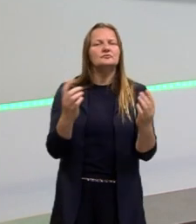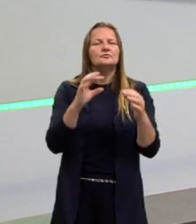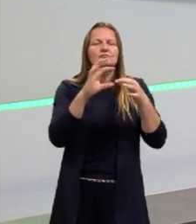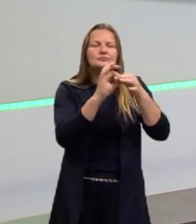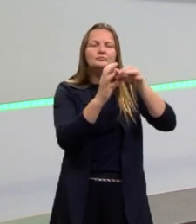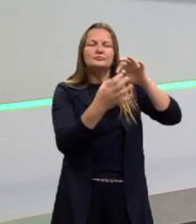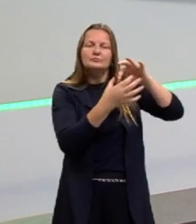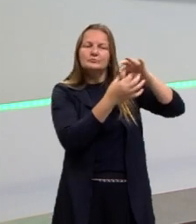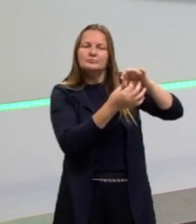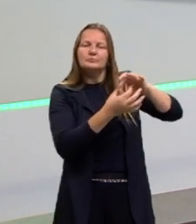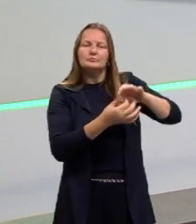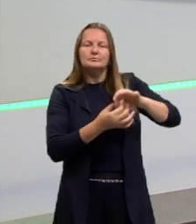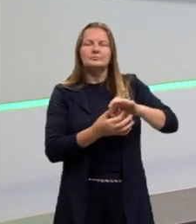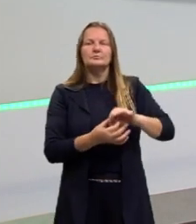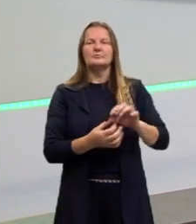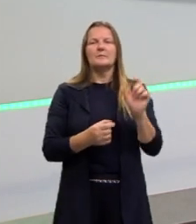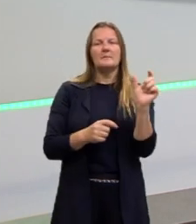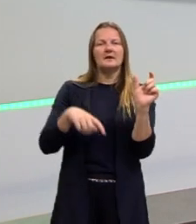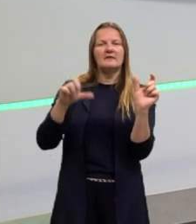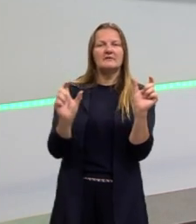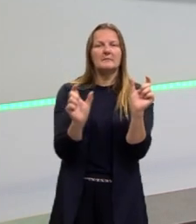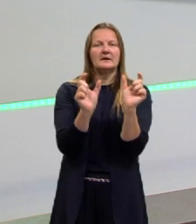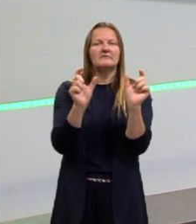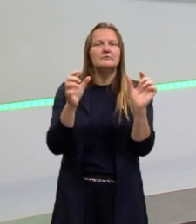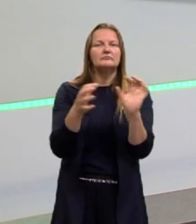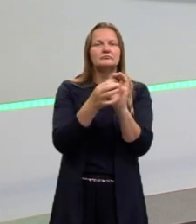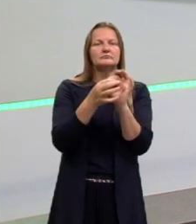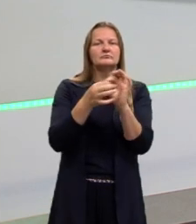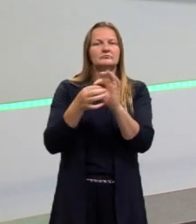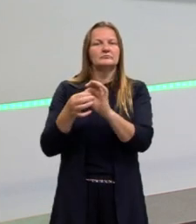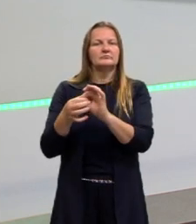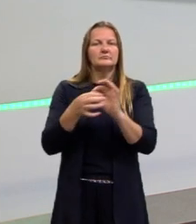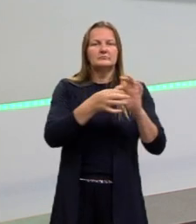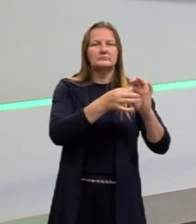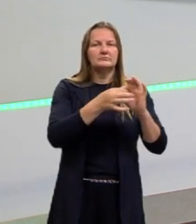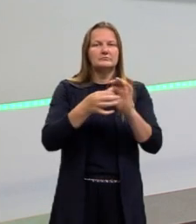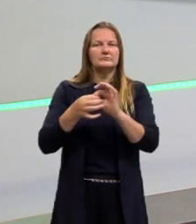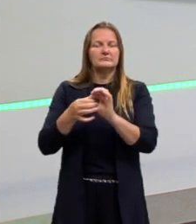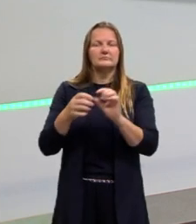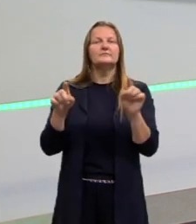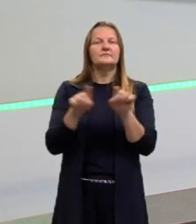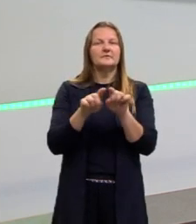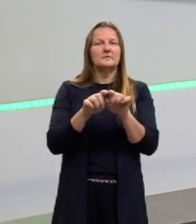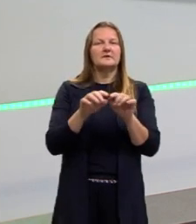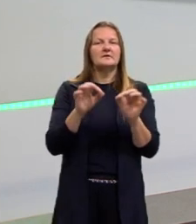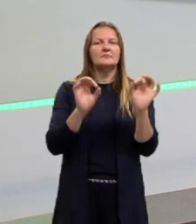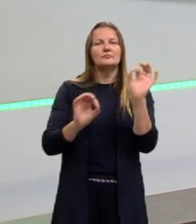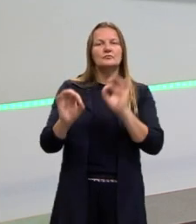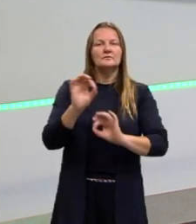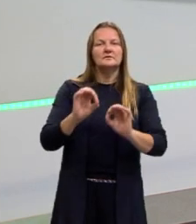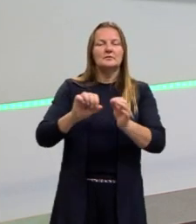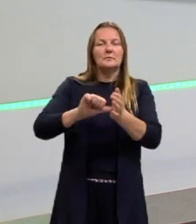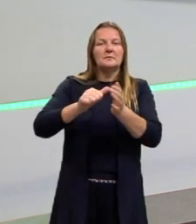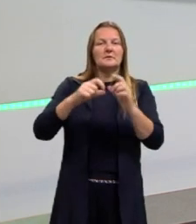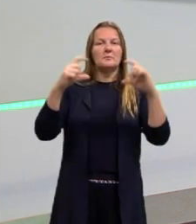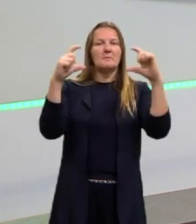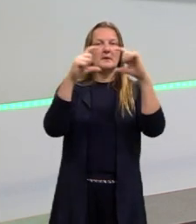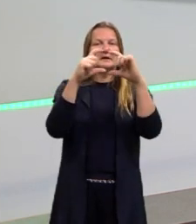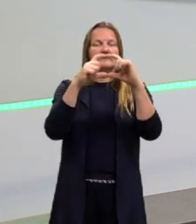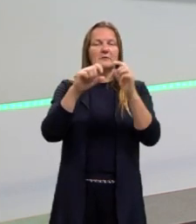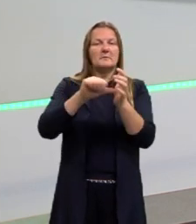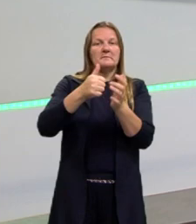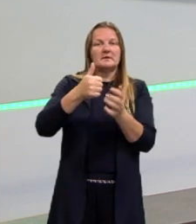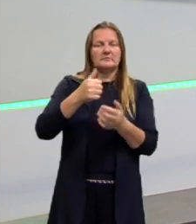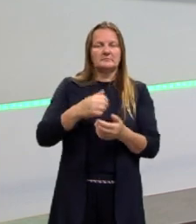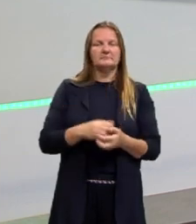períodos entre si, cada uma das palavras, umas com as outras, e formando este primeiro parágrafo da redação nota